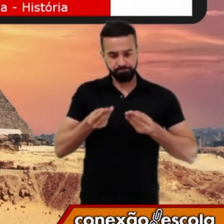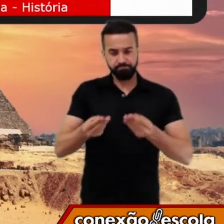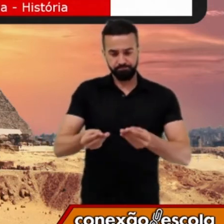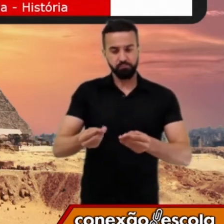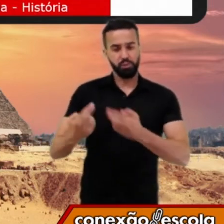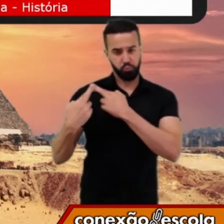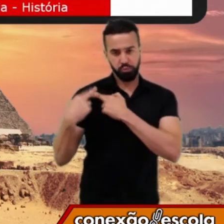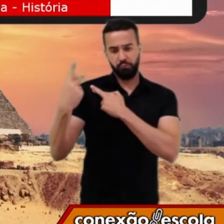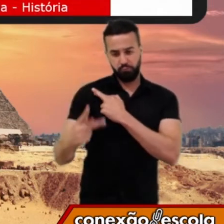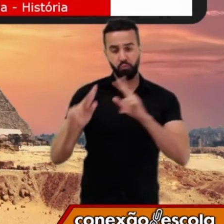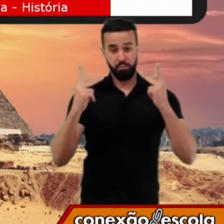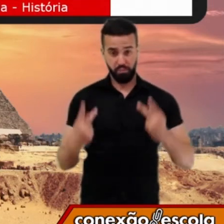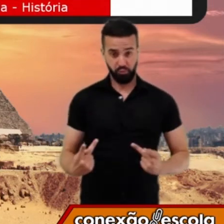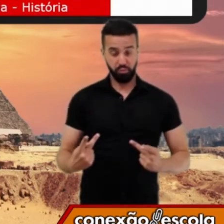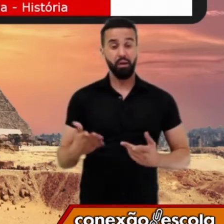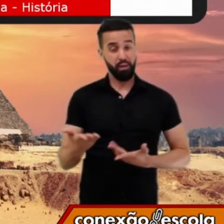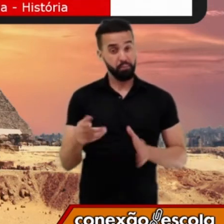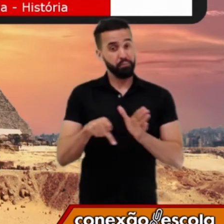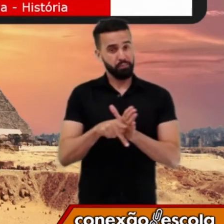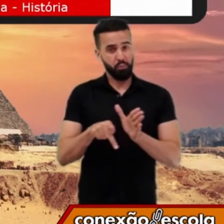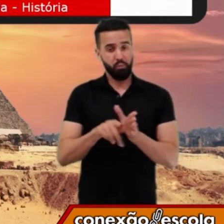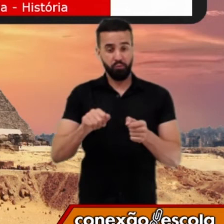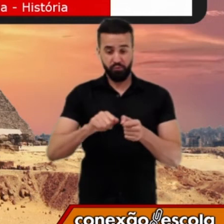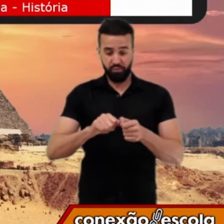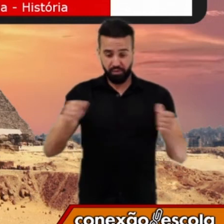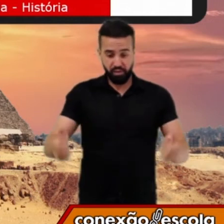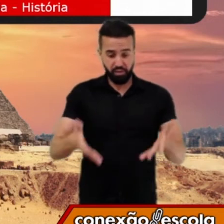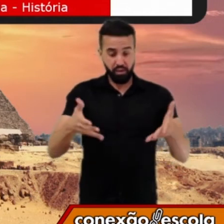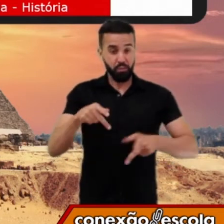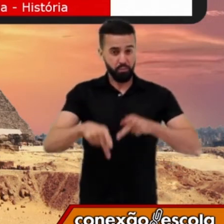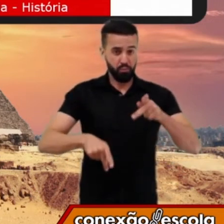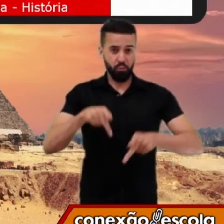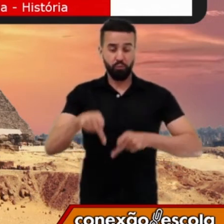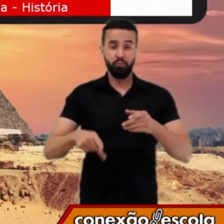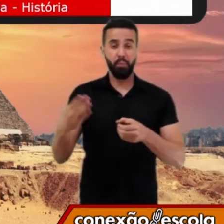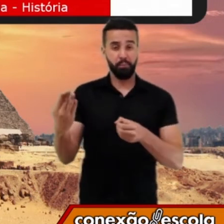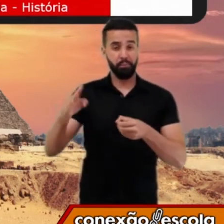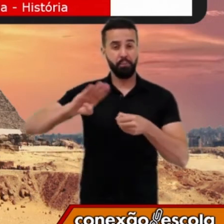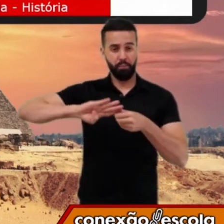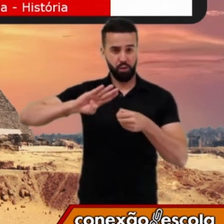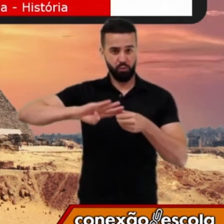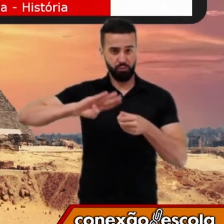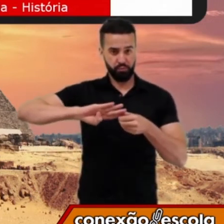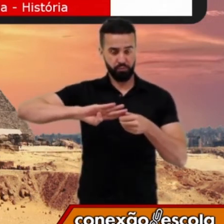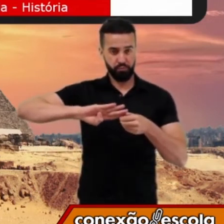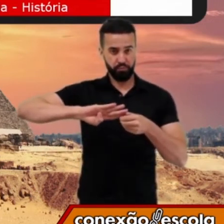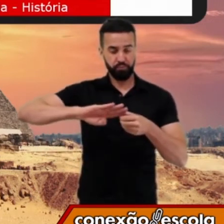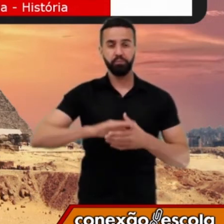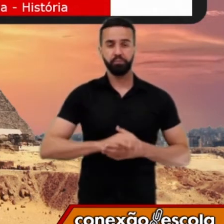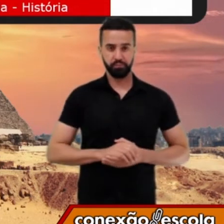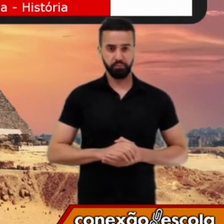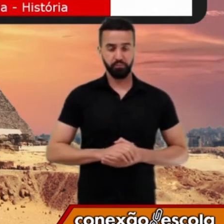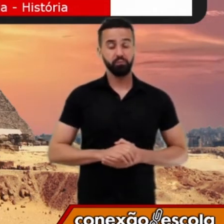mito de fundação, um mito da criação ou criacionista da civilização babilônica. E não menos importante,